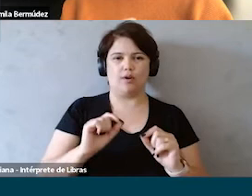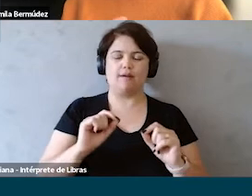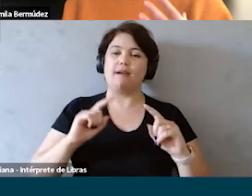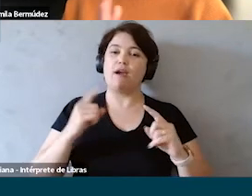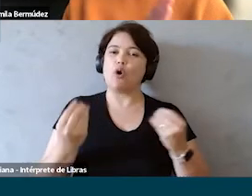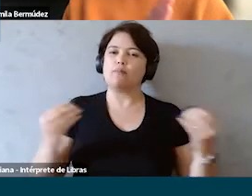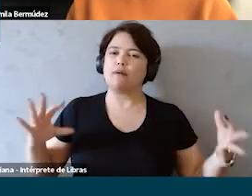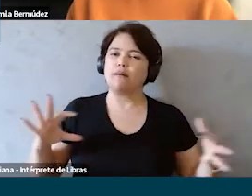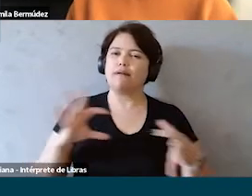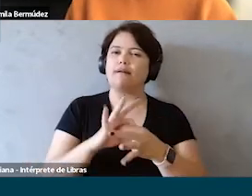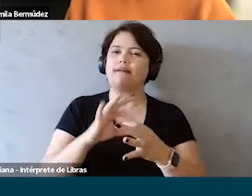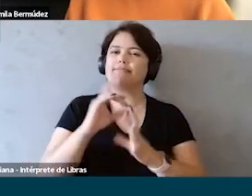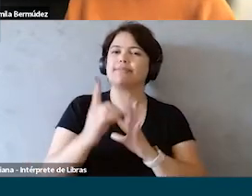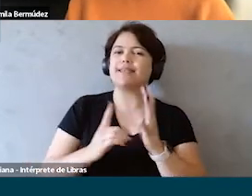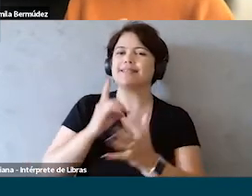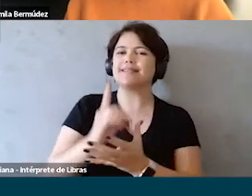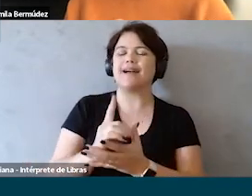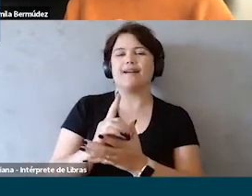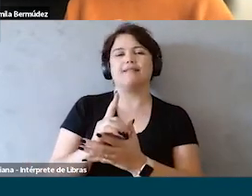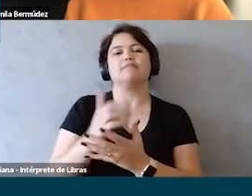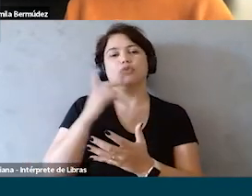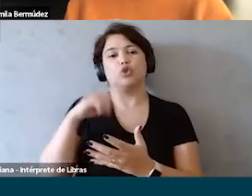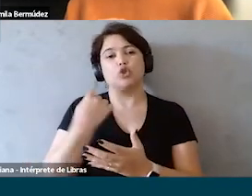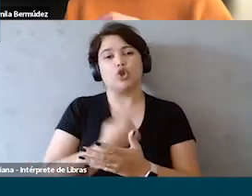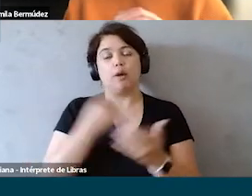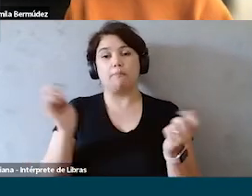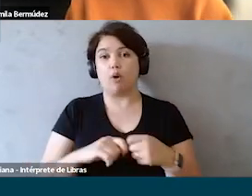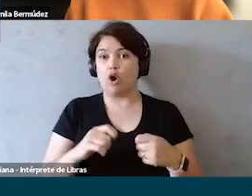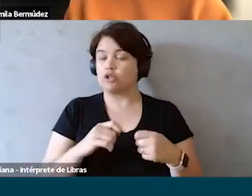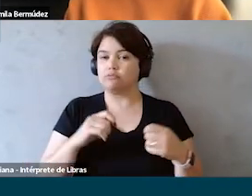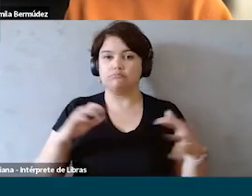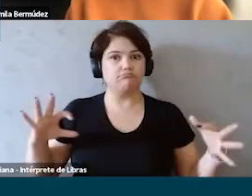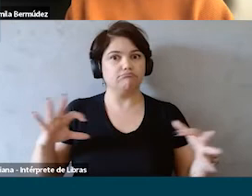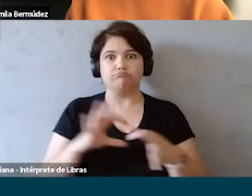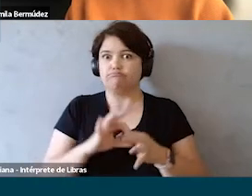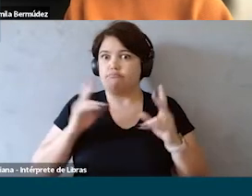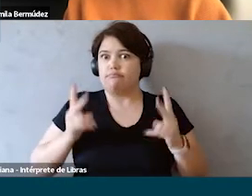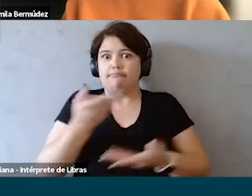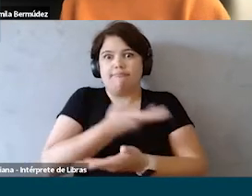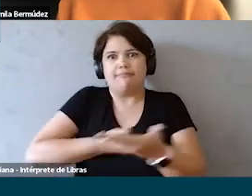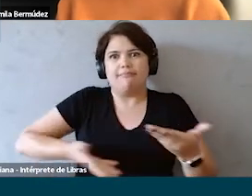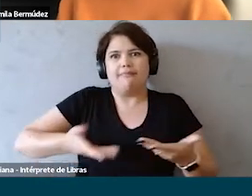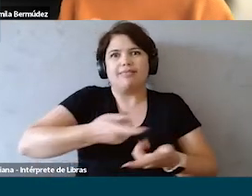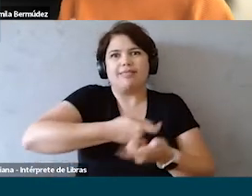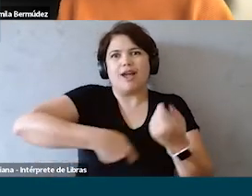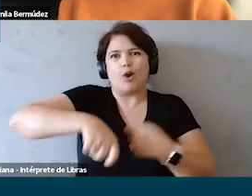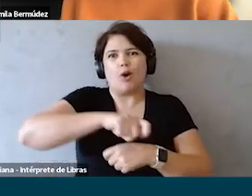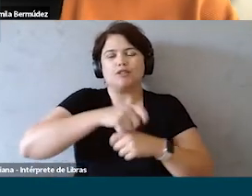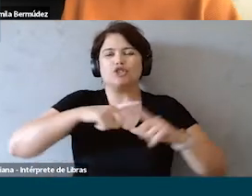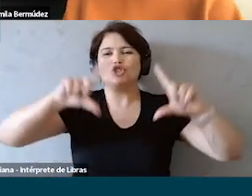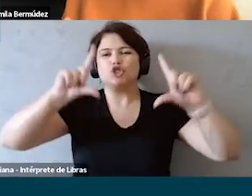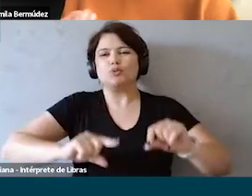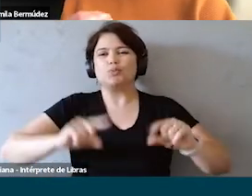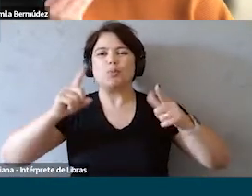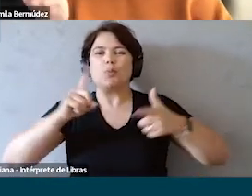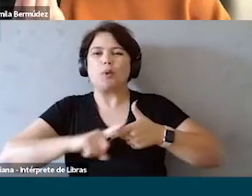é o quanto que a união de design e data permite que a gente possa falar uma linguagem única na mesa de negócio. E isso diminui muito o